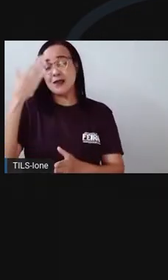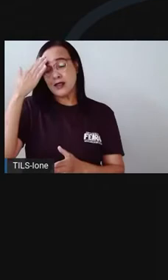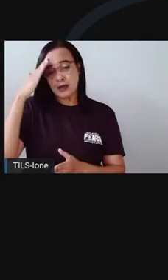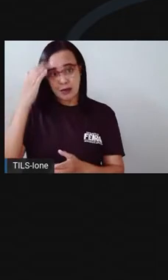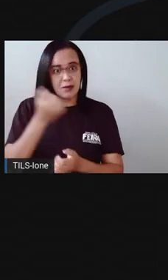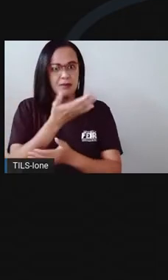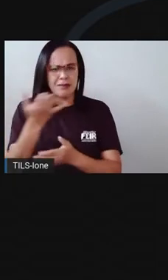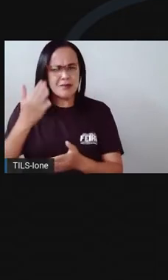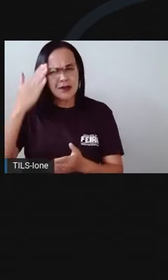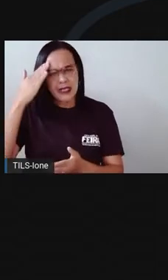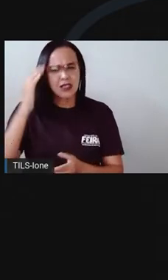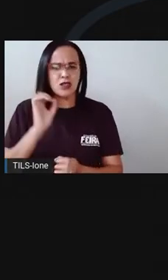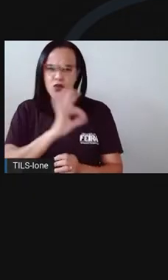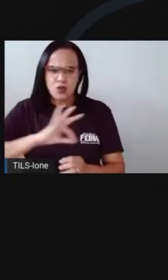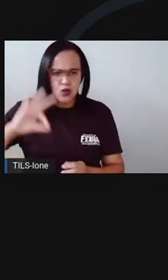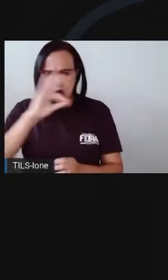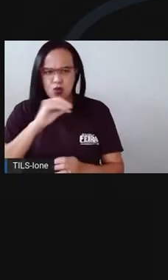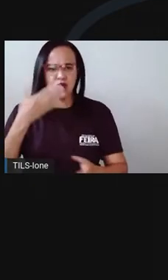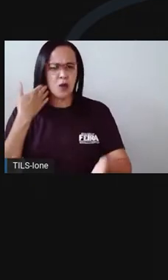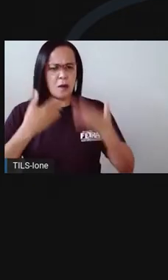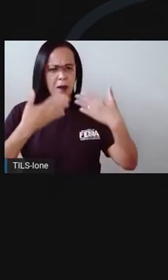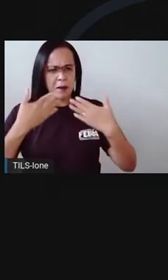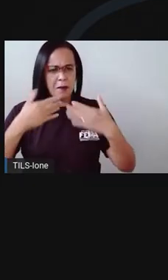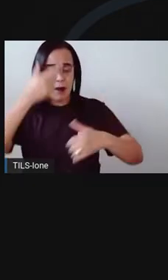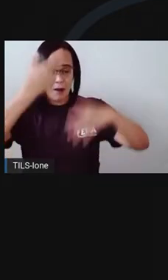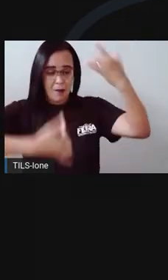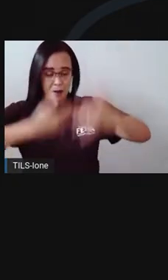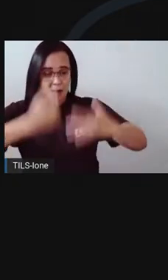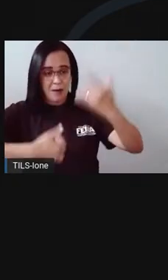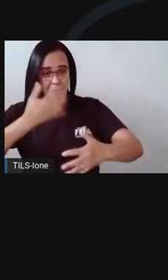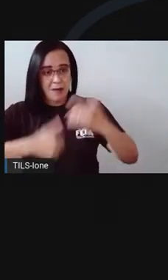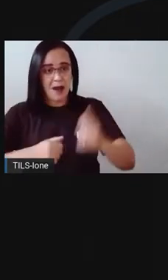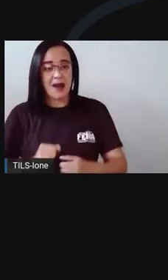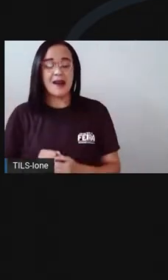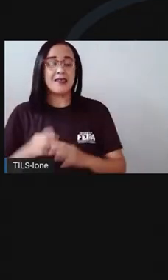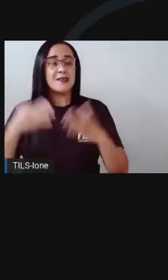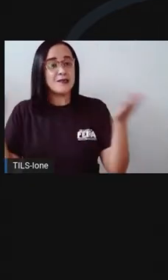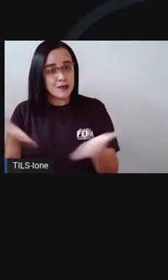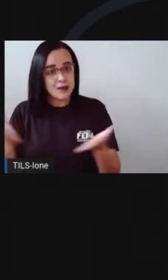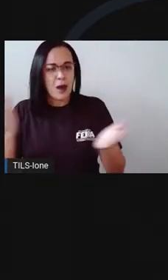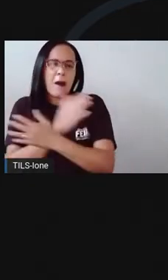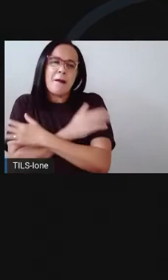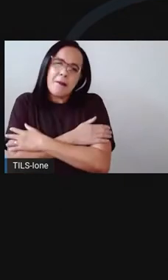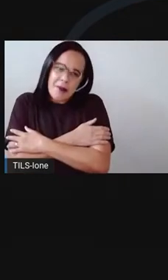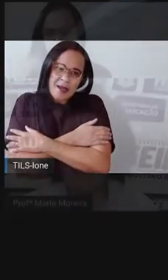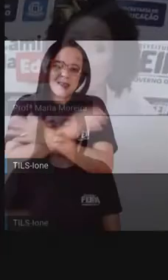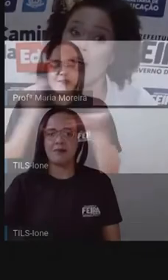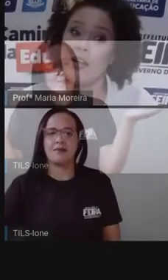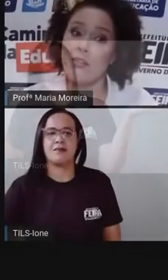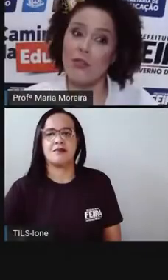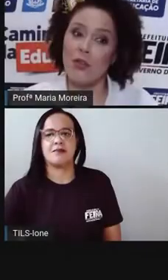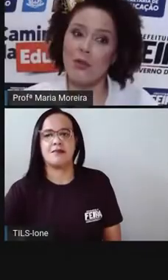o a gente conversou aqui e mais uma vez eu quero deixar para você um grande abraço e até a próxima!